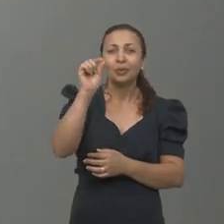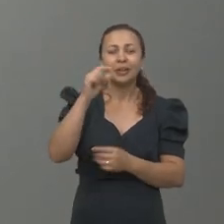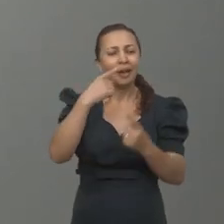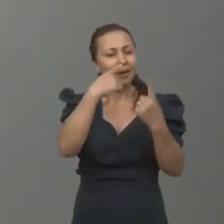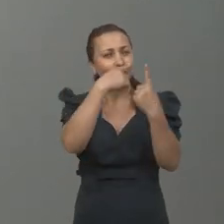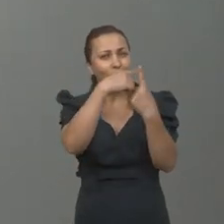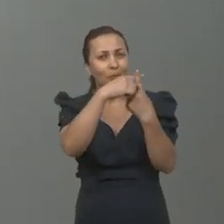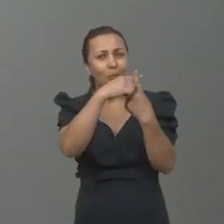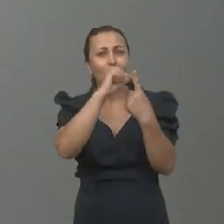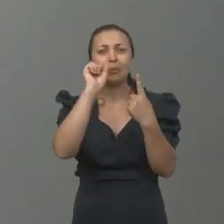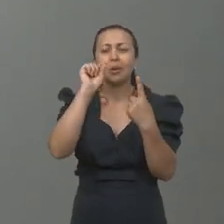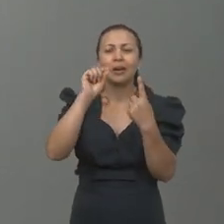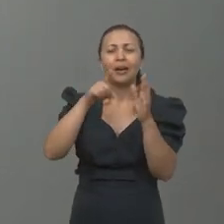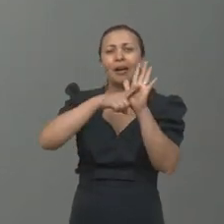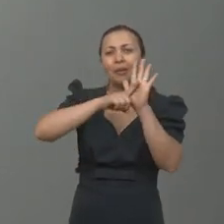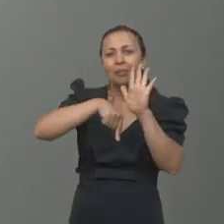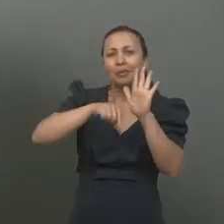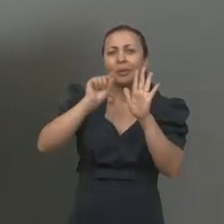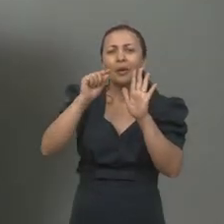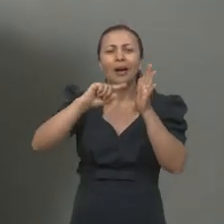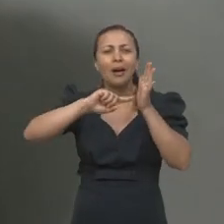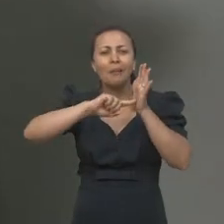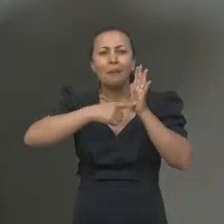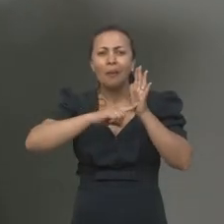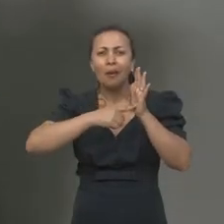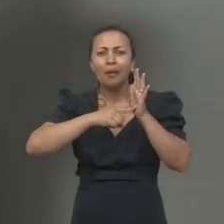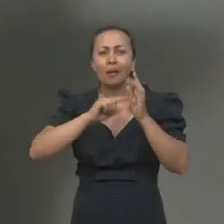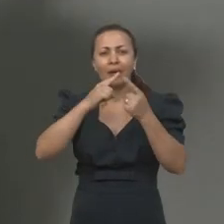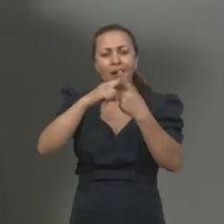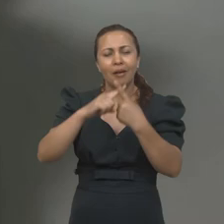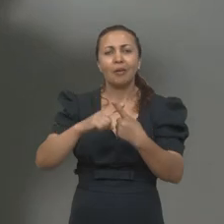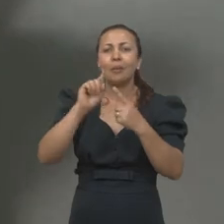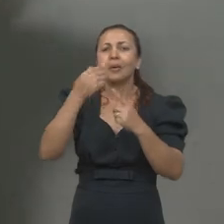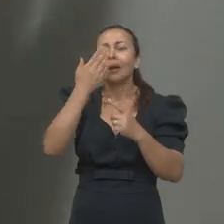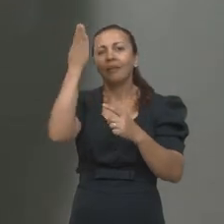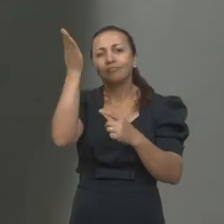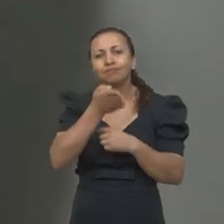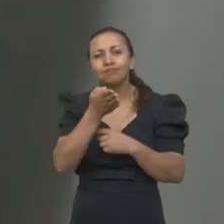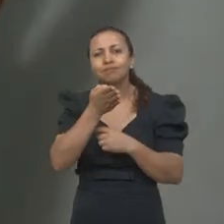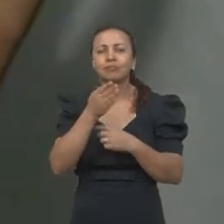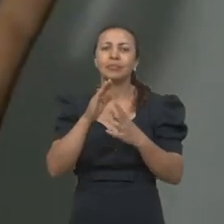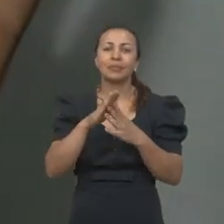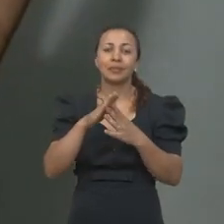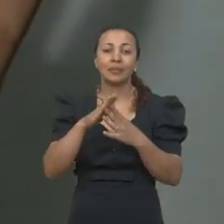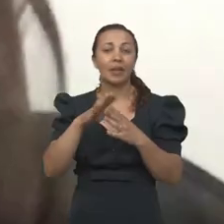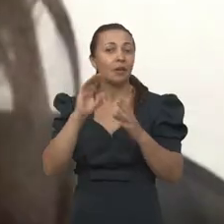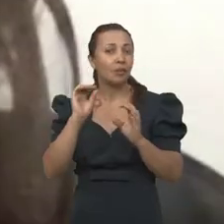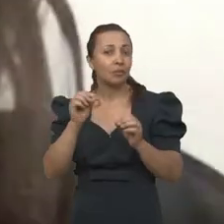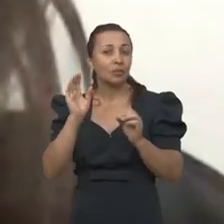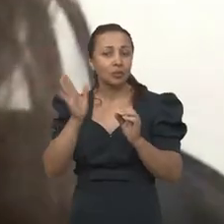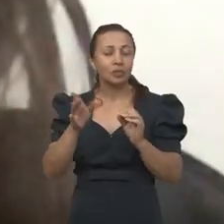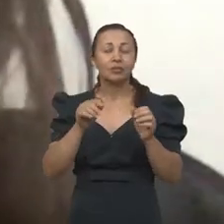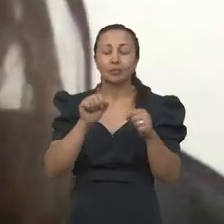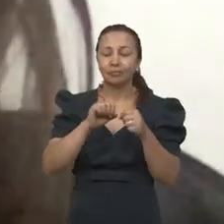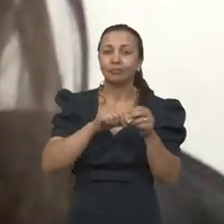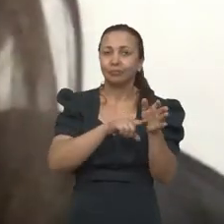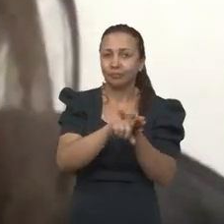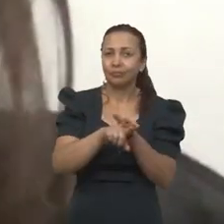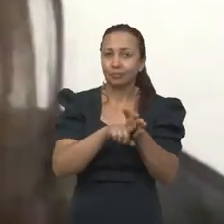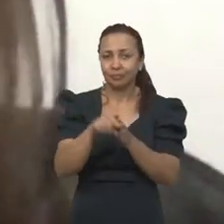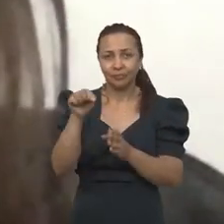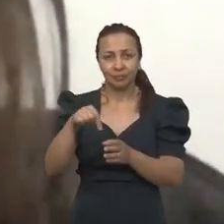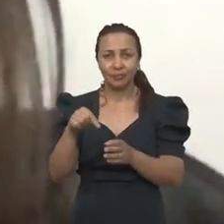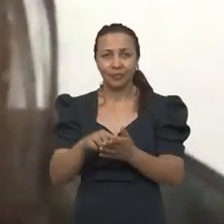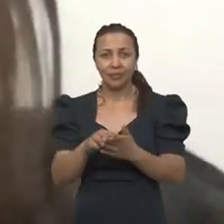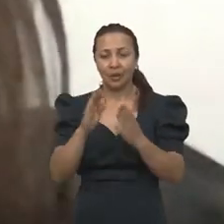soma, o que é uma subtração, que é uma multiplicação, entender fração. Então a noção de número é a noção básica. A gente já fez pesquisas